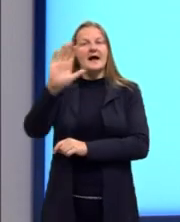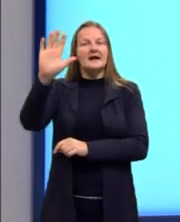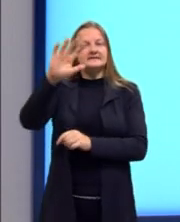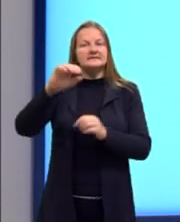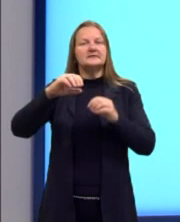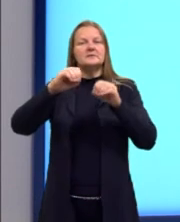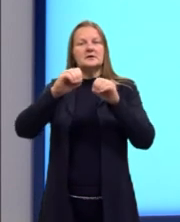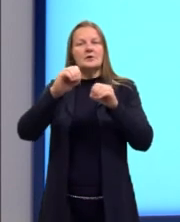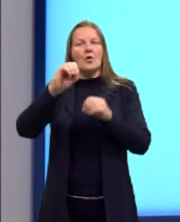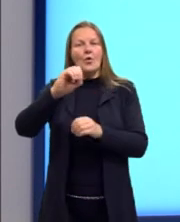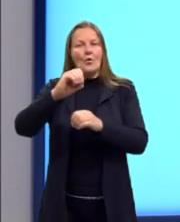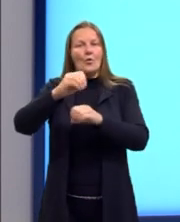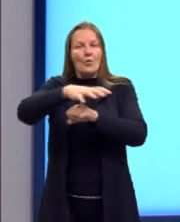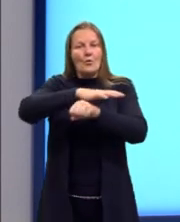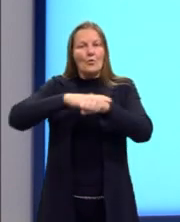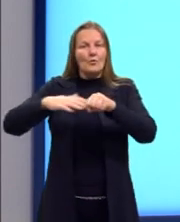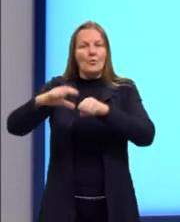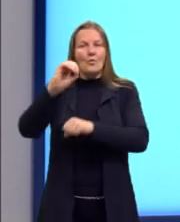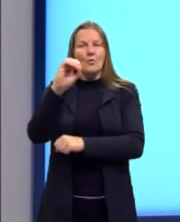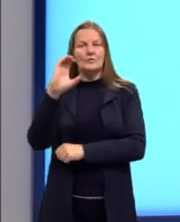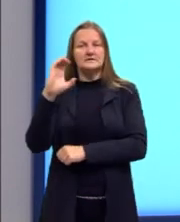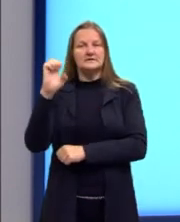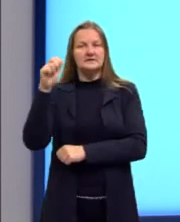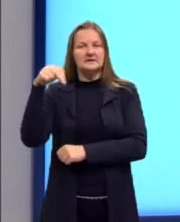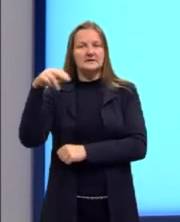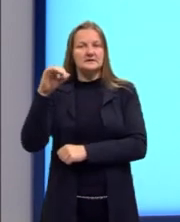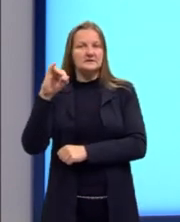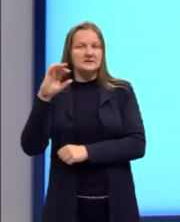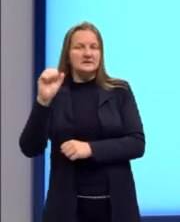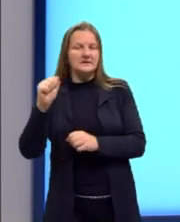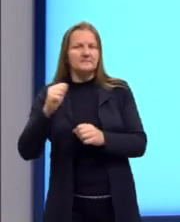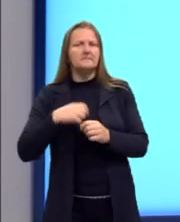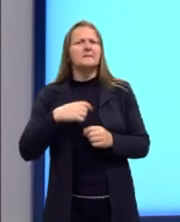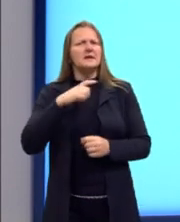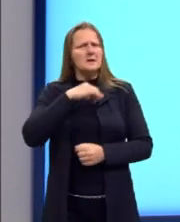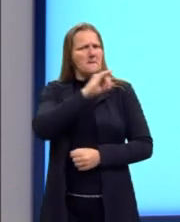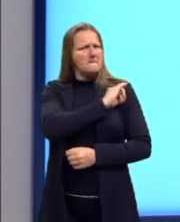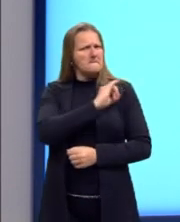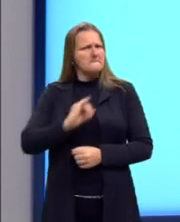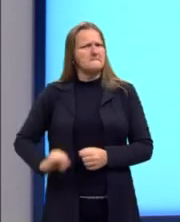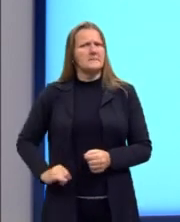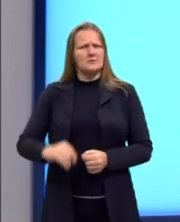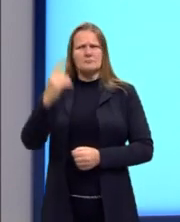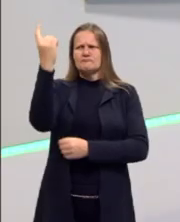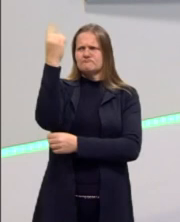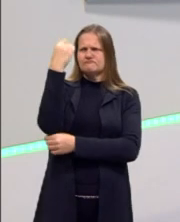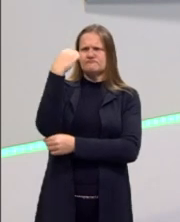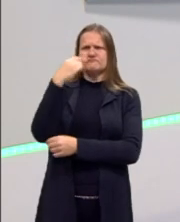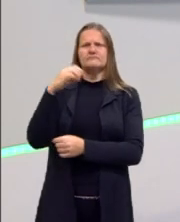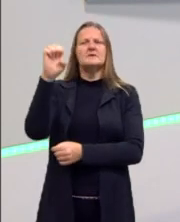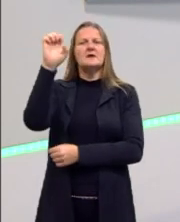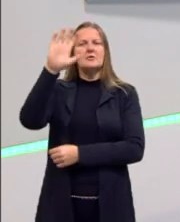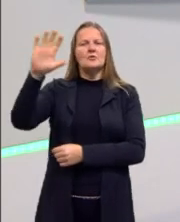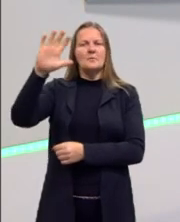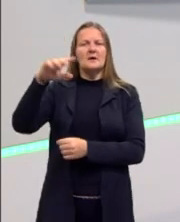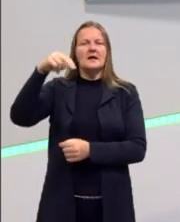Oceania. Então, no século XIX vai ter esse ímpeto imperialista europeu que a gente também chama de